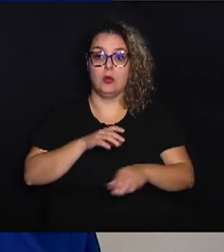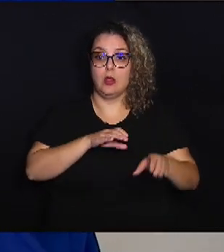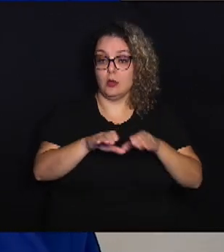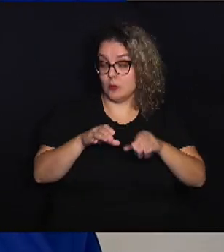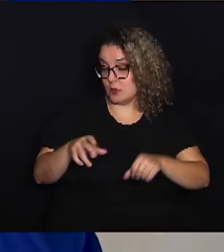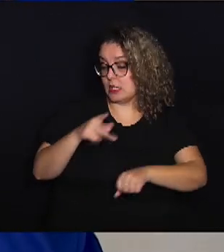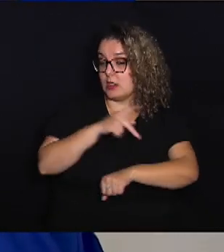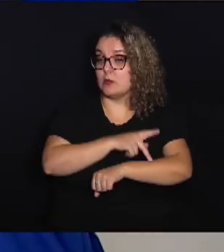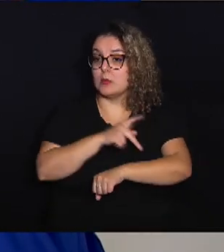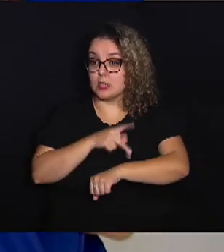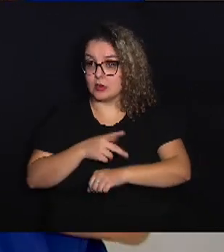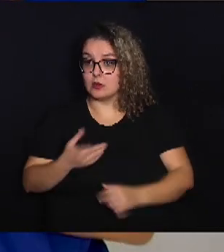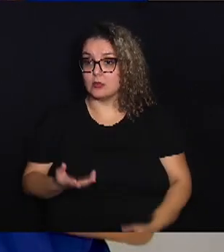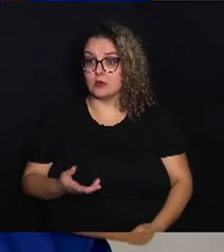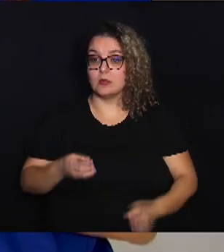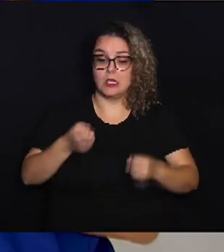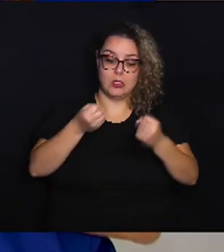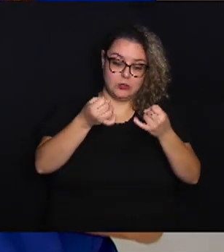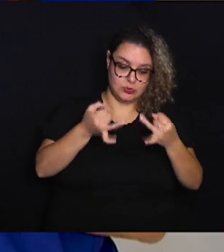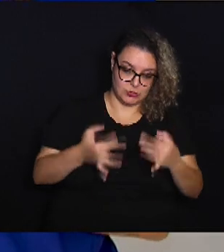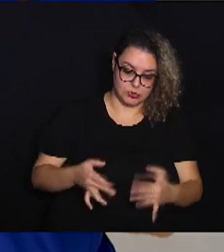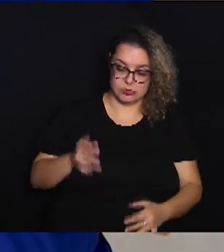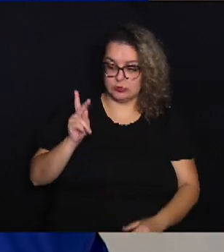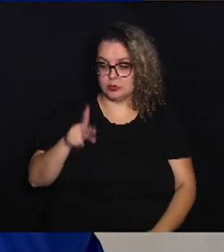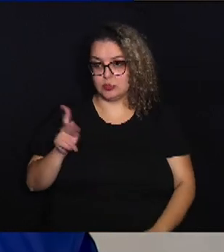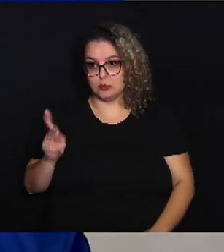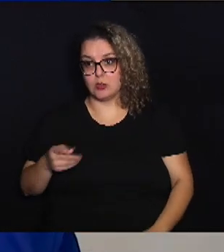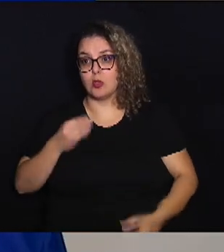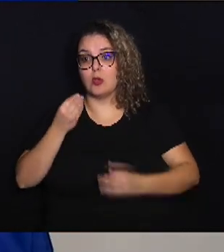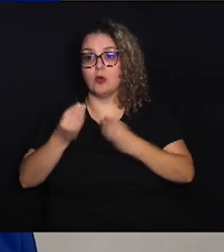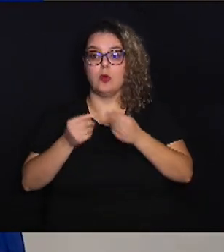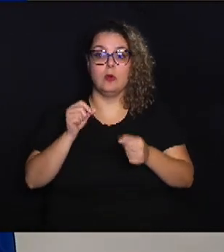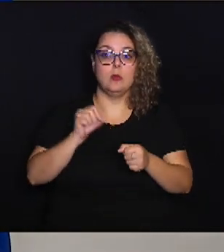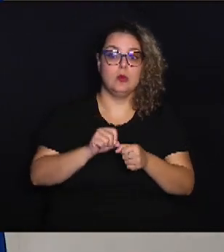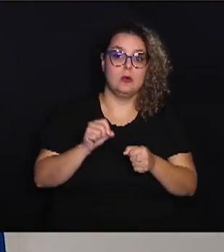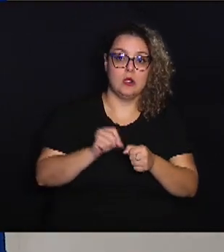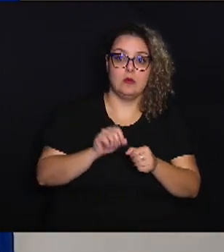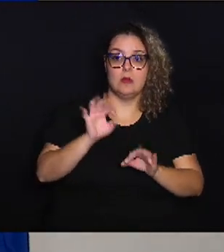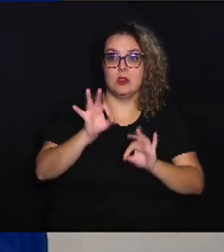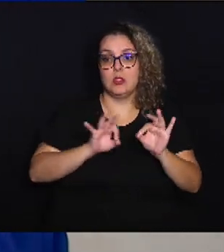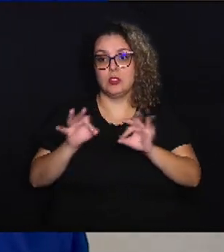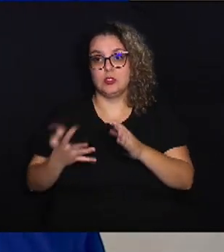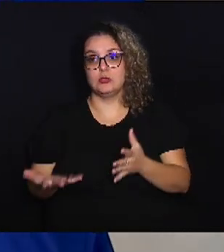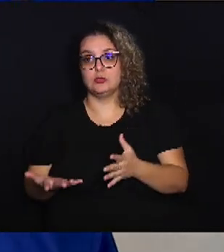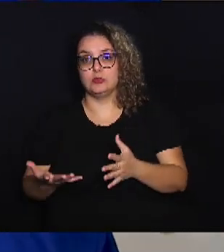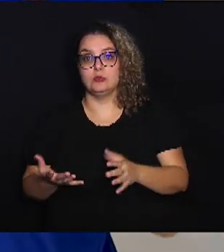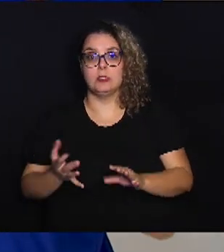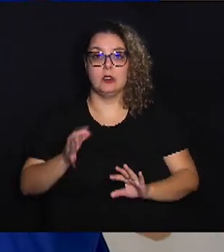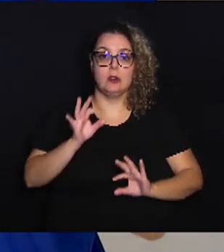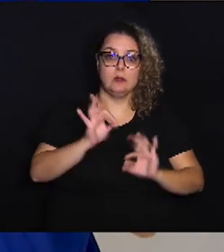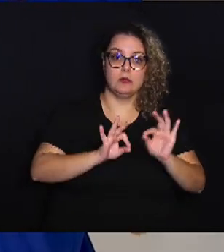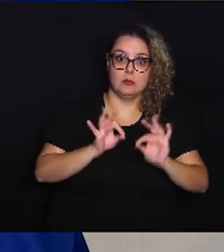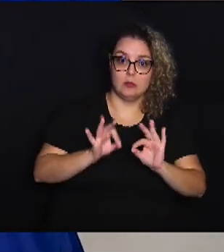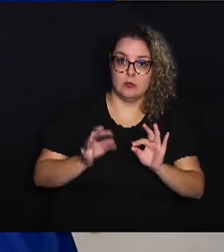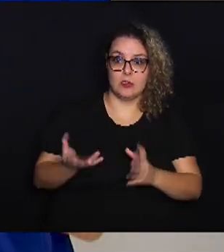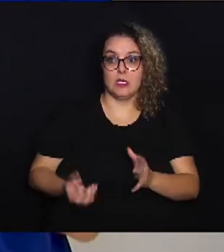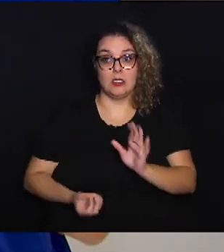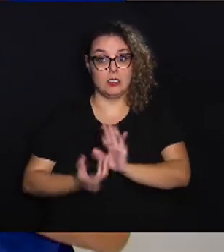pedagógico, ele orienta os professores a elaborar planejamento, a